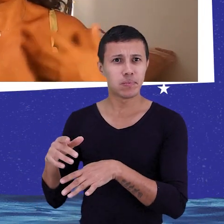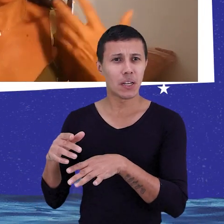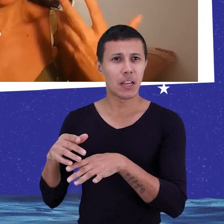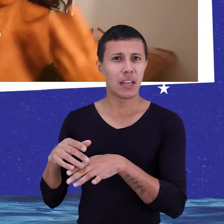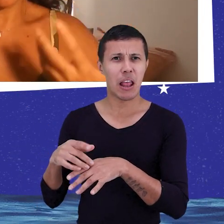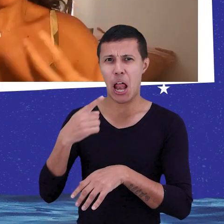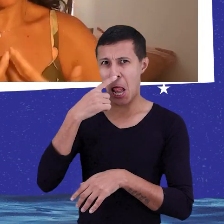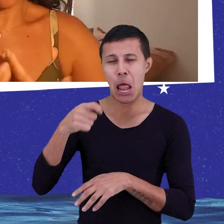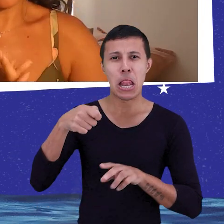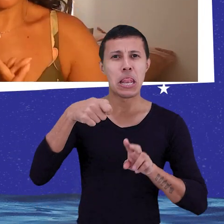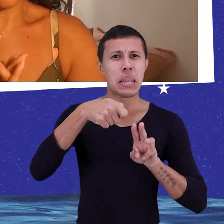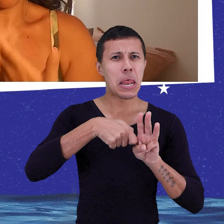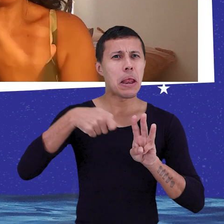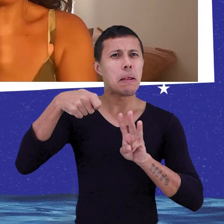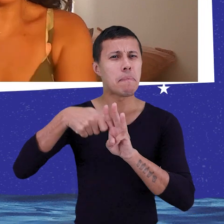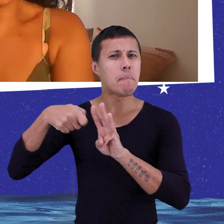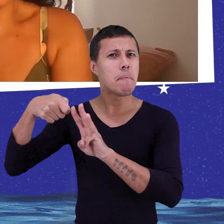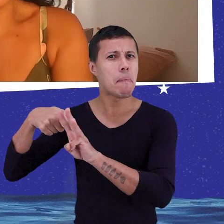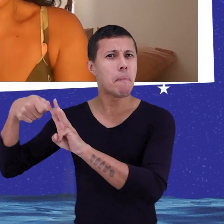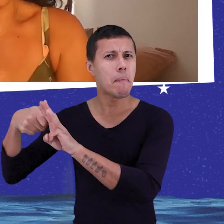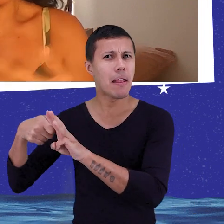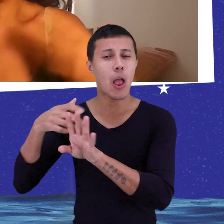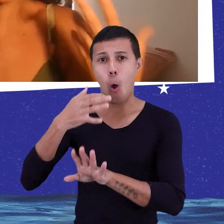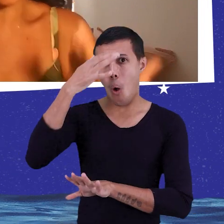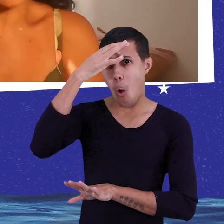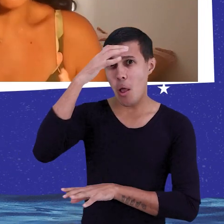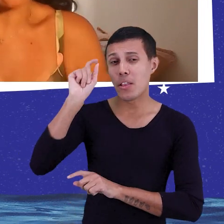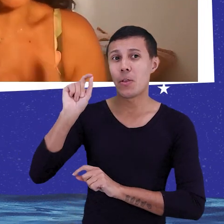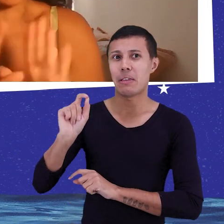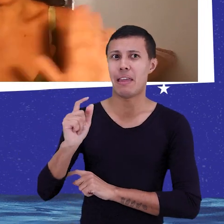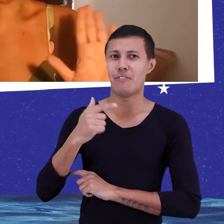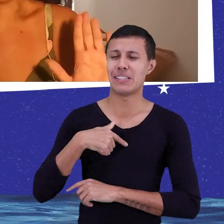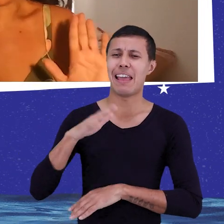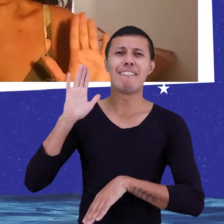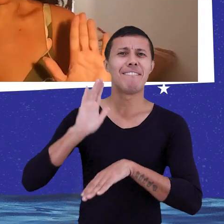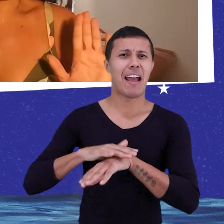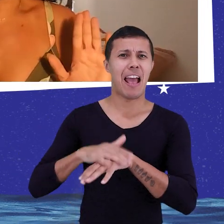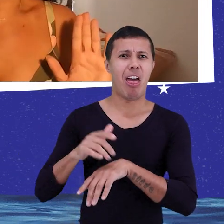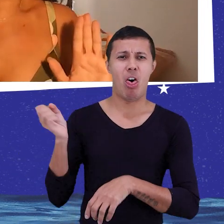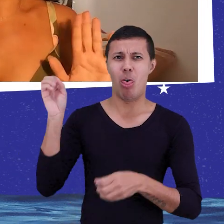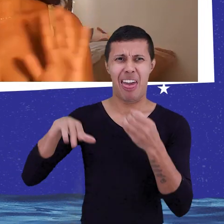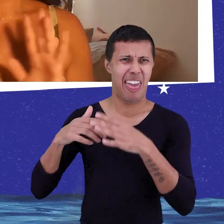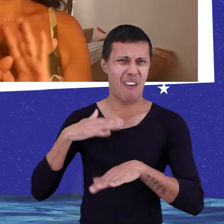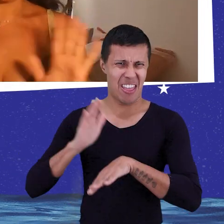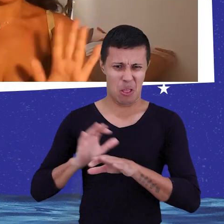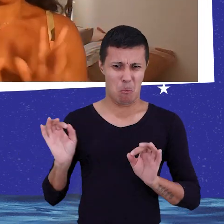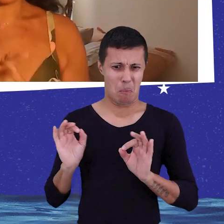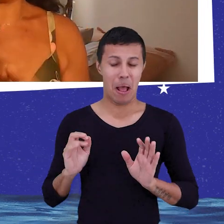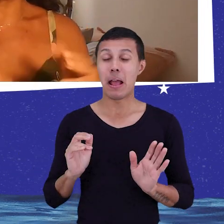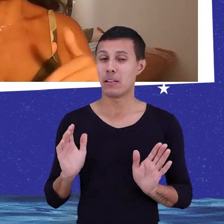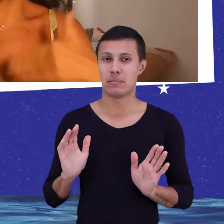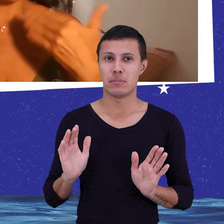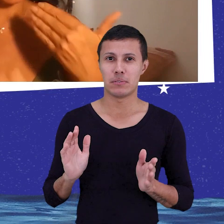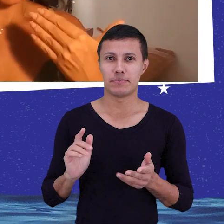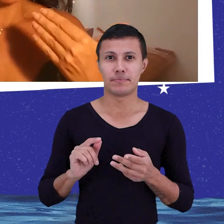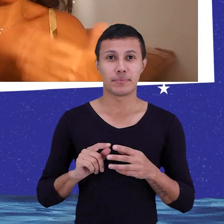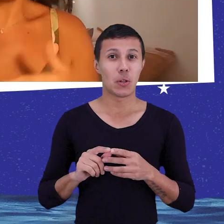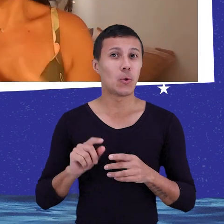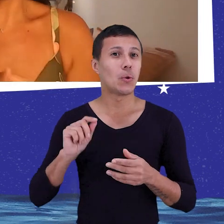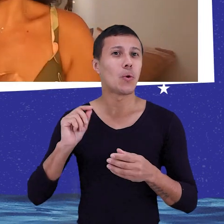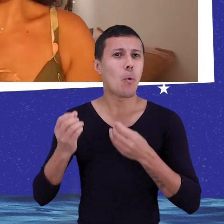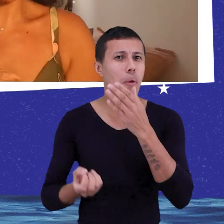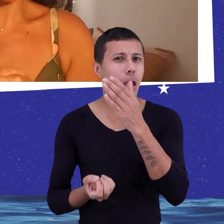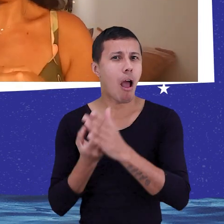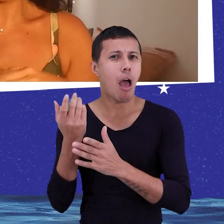de passar 3 meses, você começa a ter consciência de que você gera resíduos, porque a gente acha que ninguém gera, né? Então começa por aí o que gera,